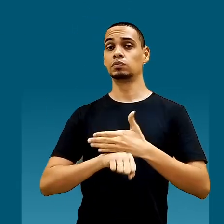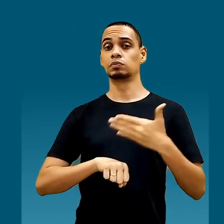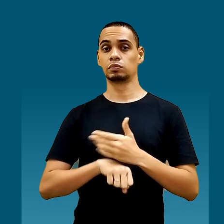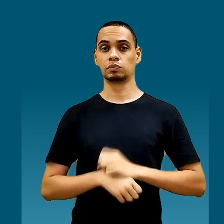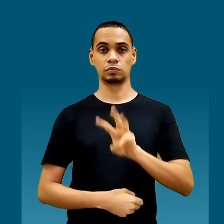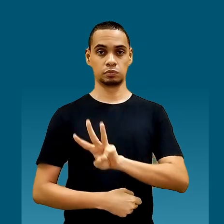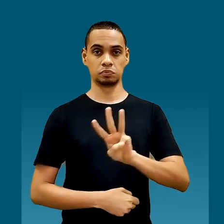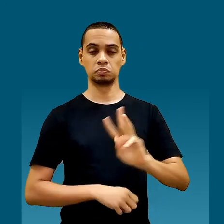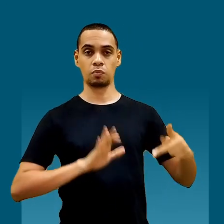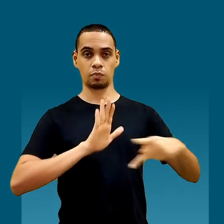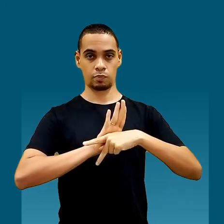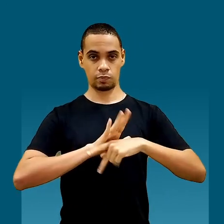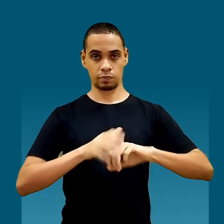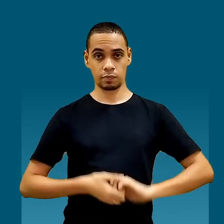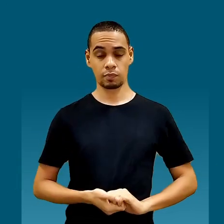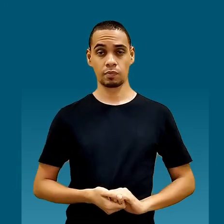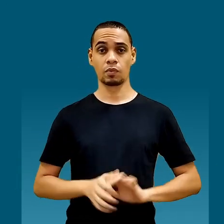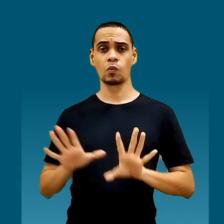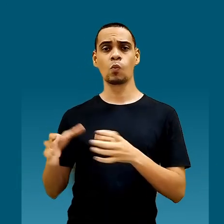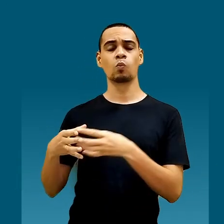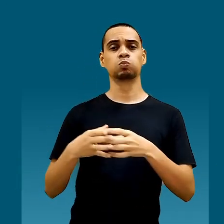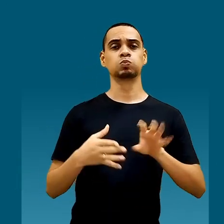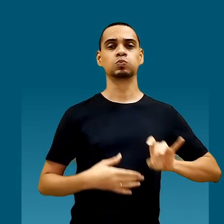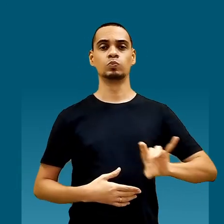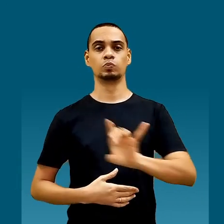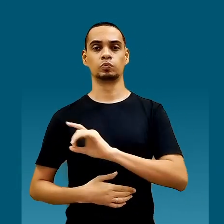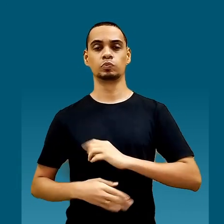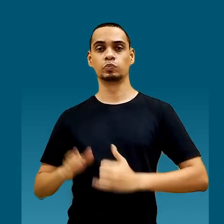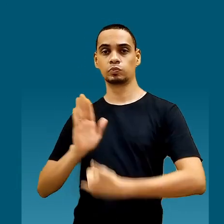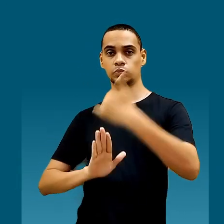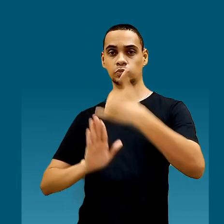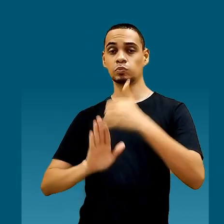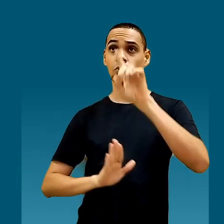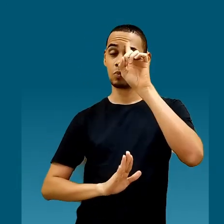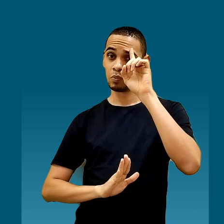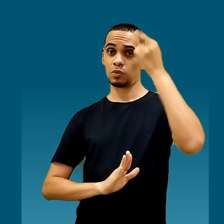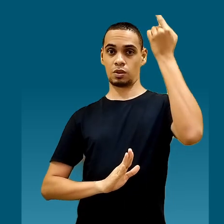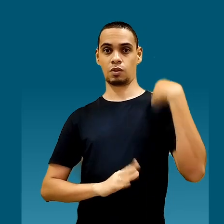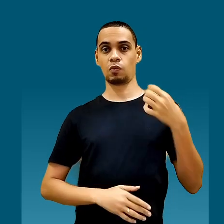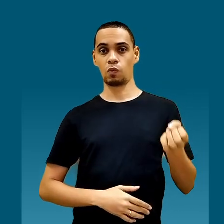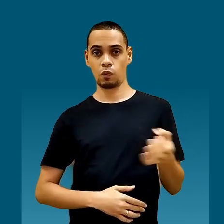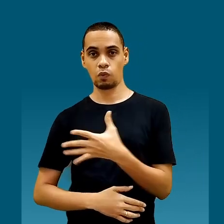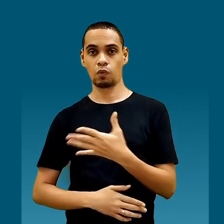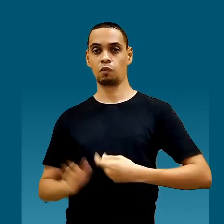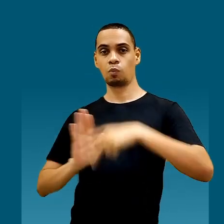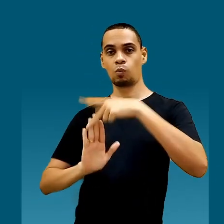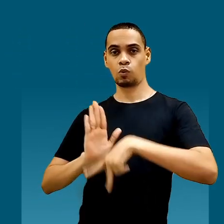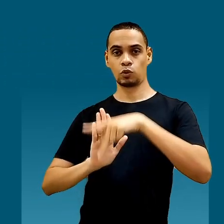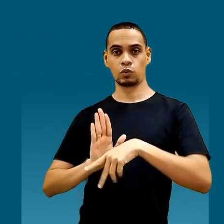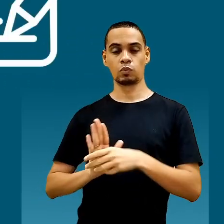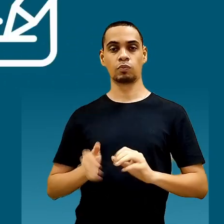do site da competição. Cada equipe irá inscrever, via sistema eletrônico, uma ideia de modelo de projeto de